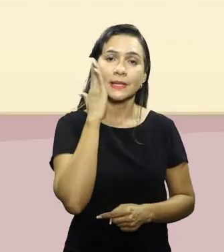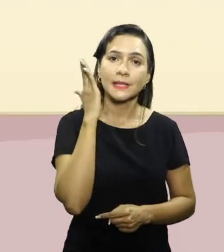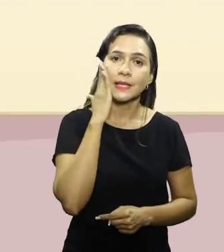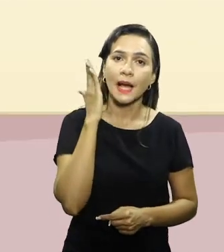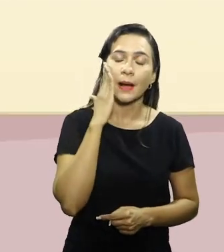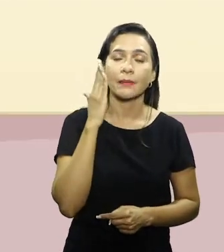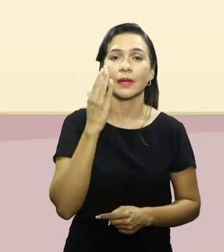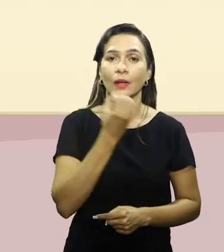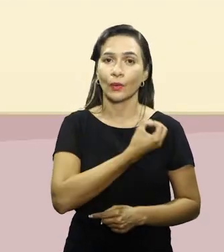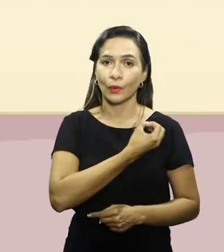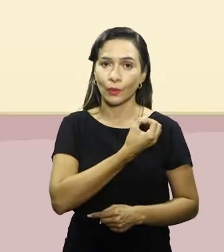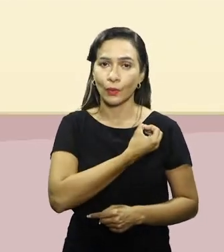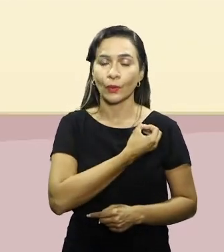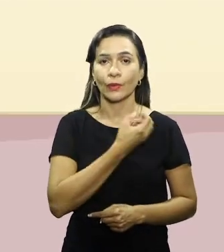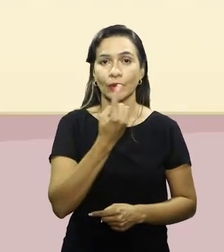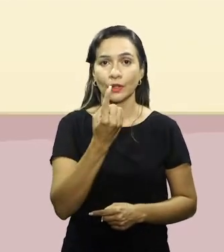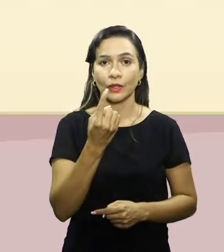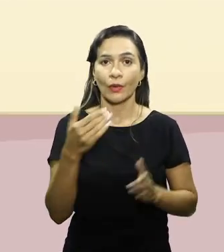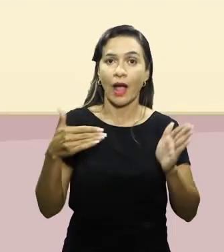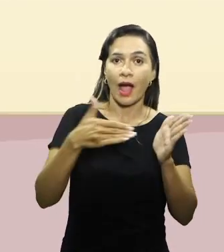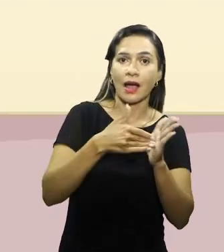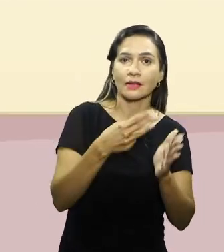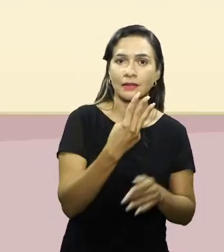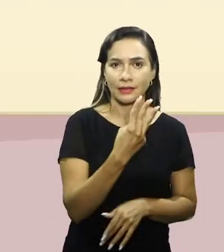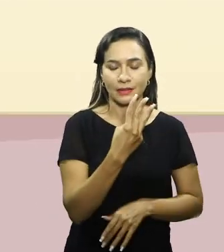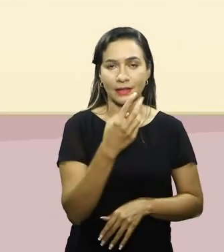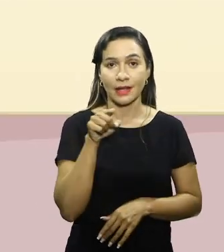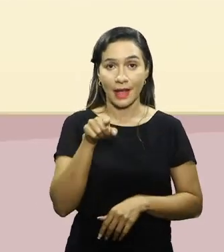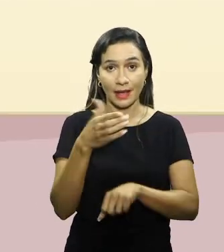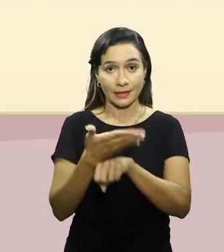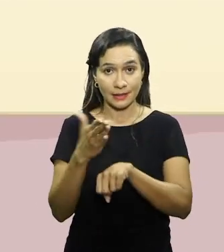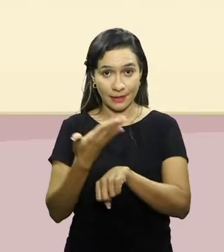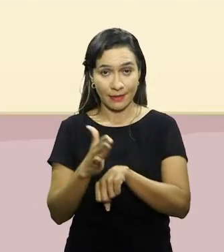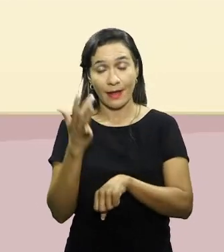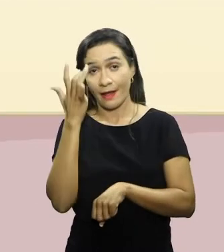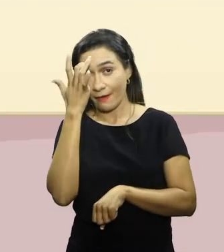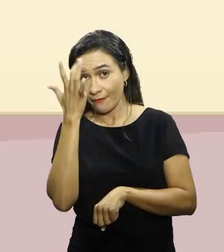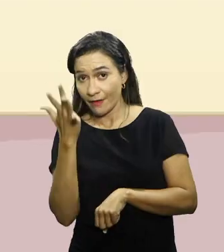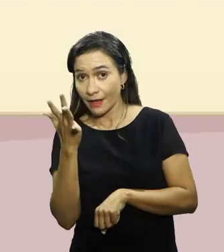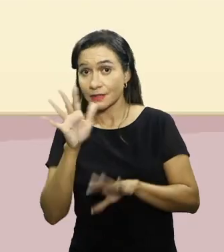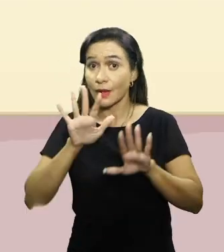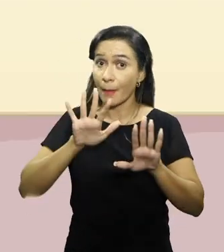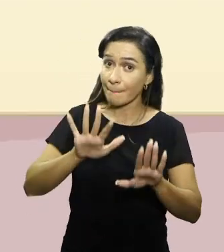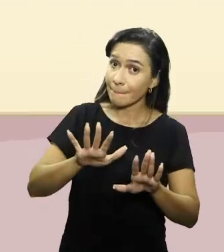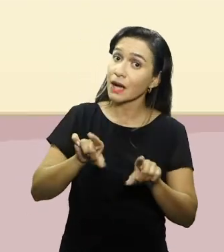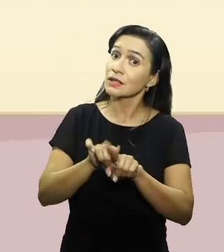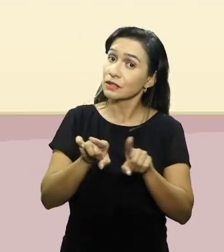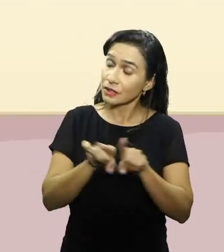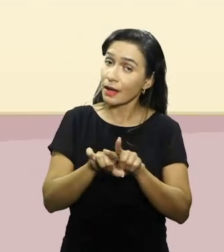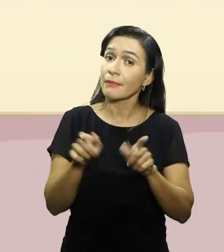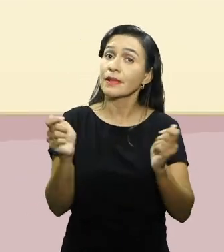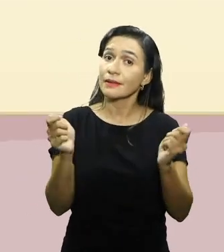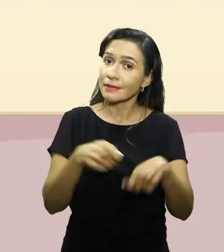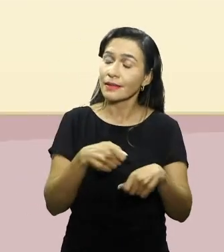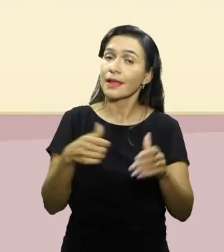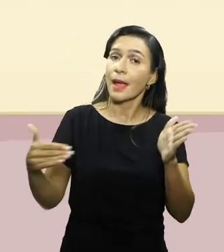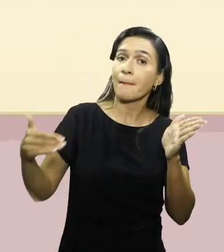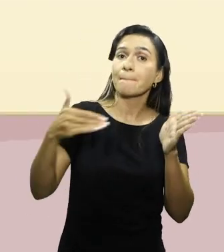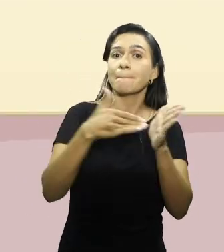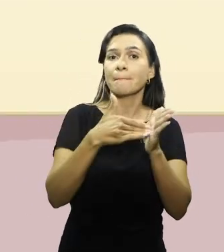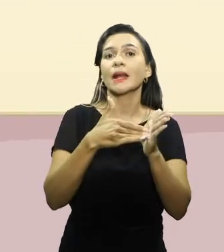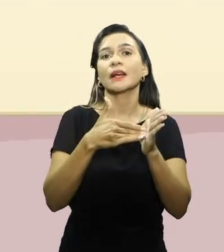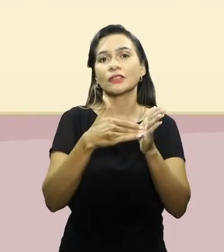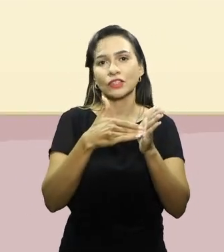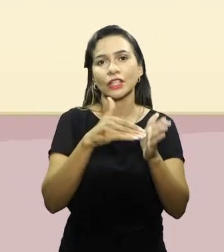1 até 3. Ou seja, que esse exercício seja lá fácil, porém, mas que possa chegar até um nível